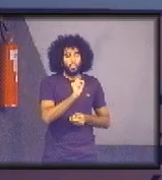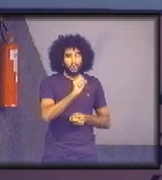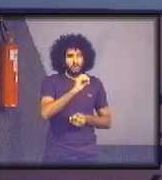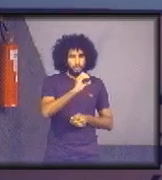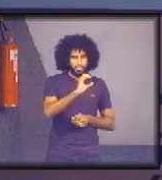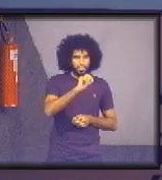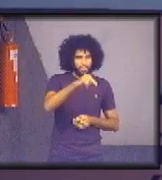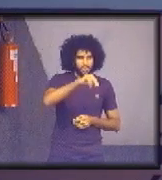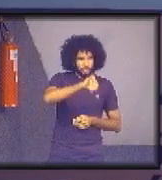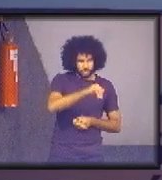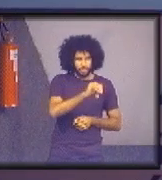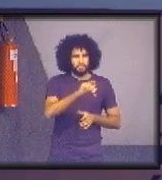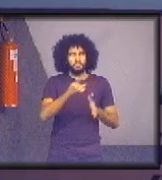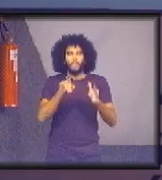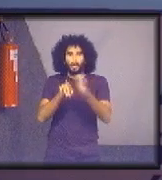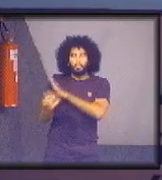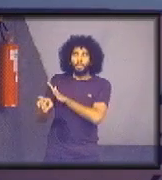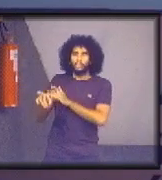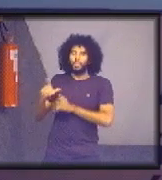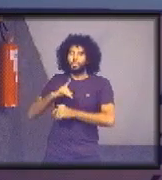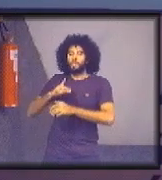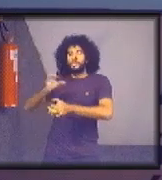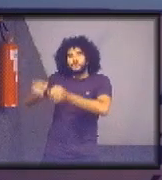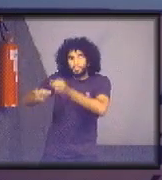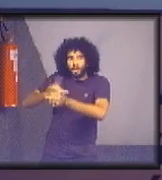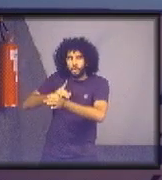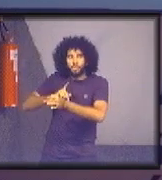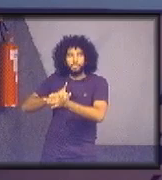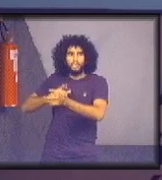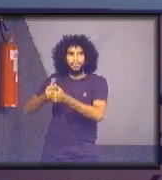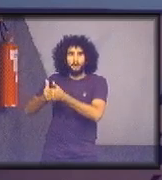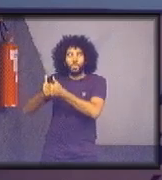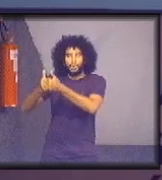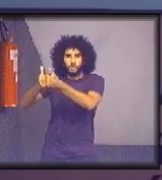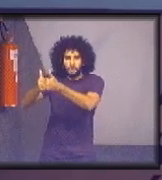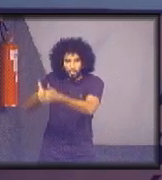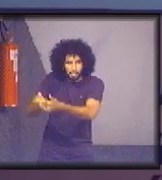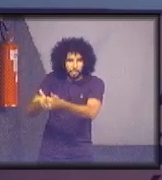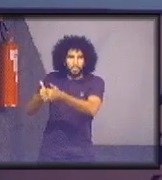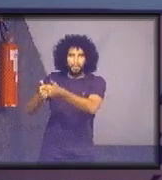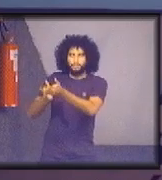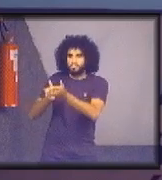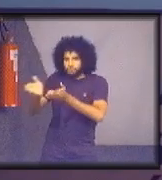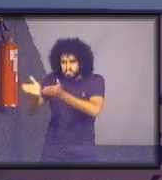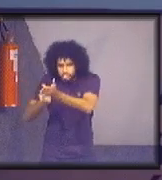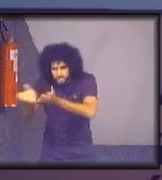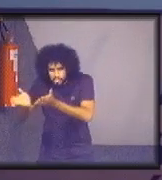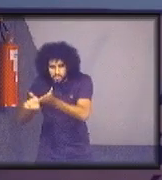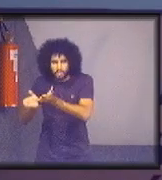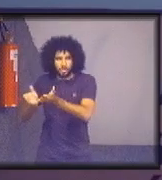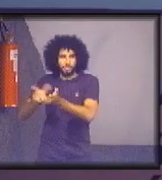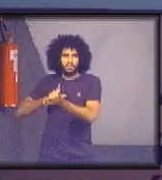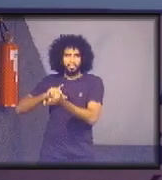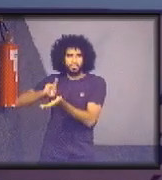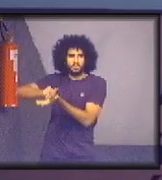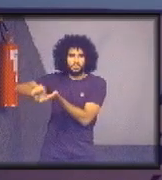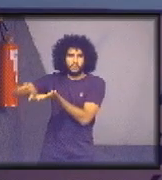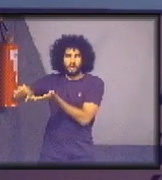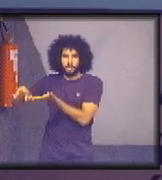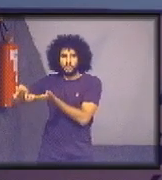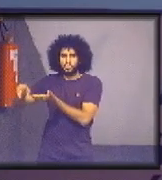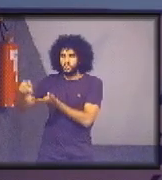o tribunal possui unidade para acompanhamento da acessibilidade nos parâmetros da Resolução 230?